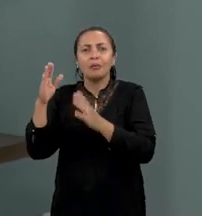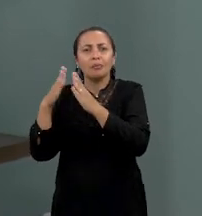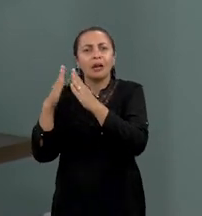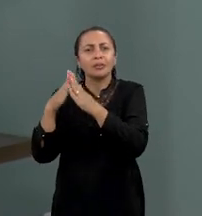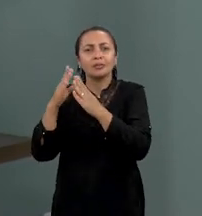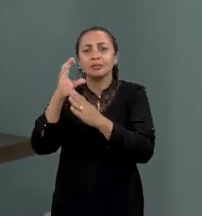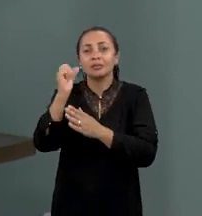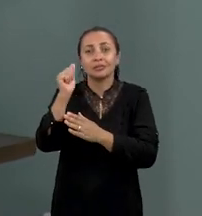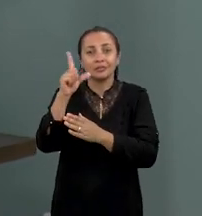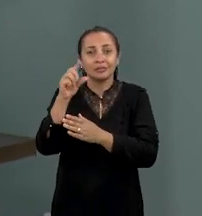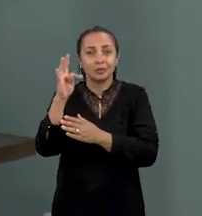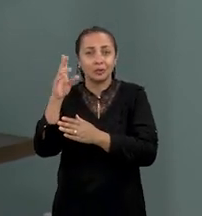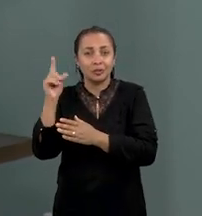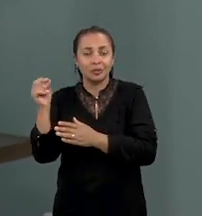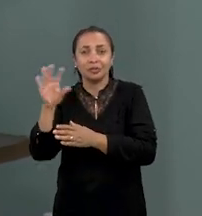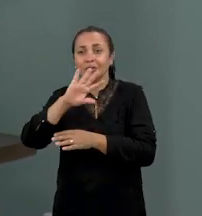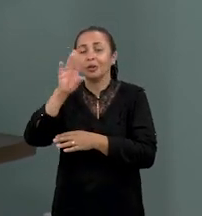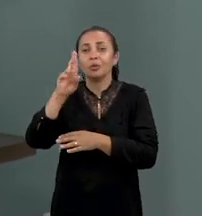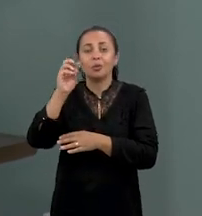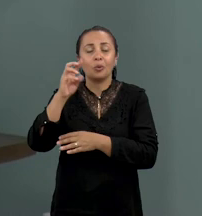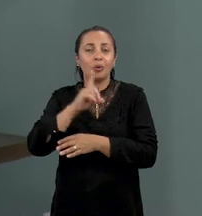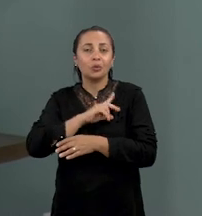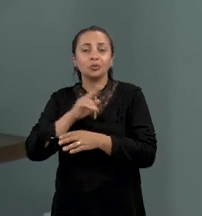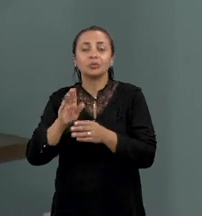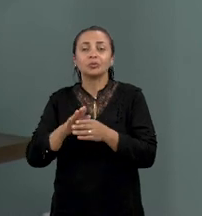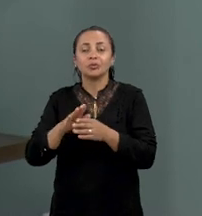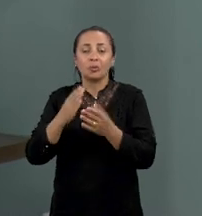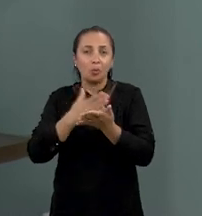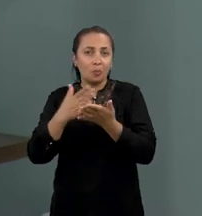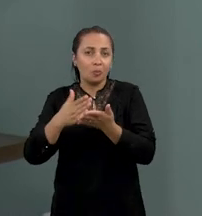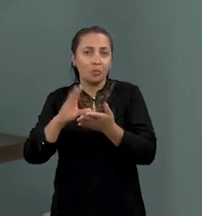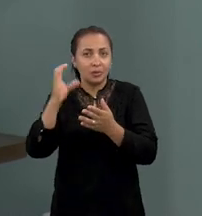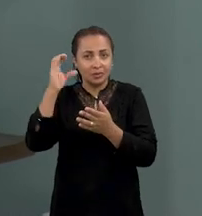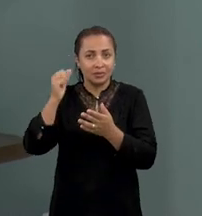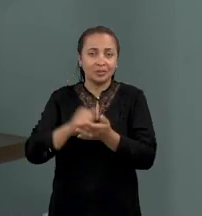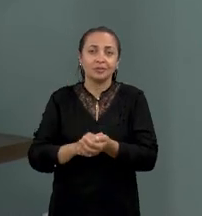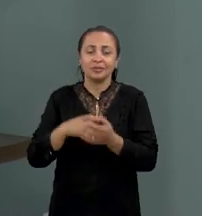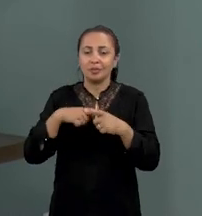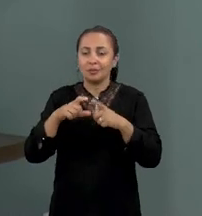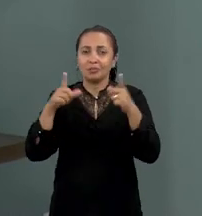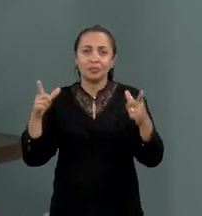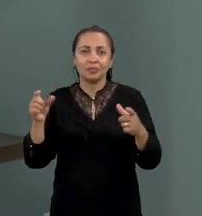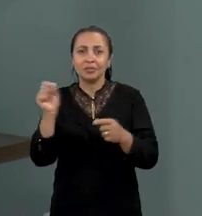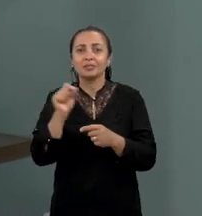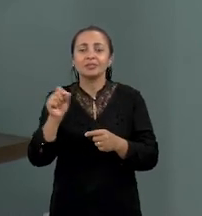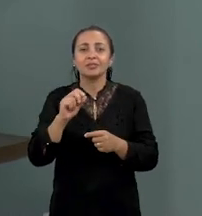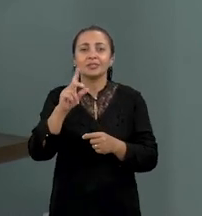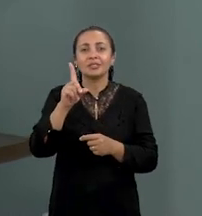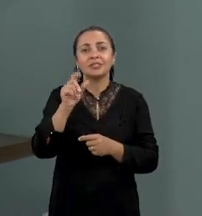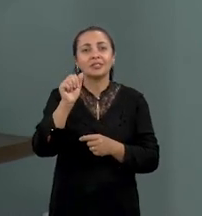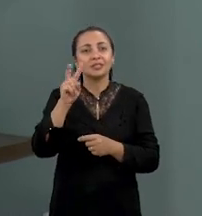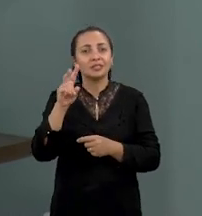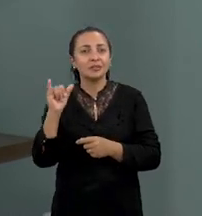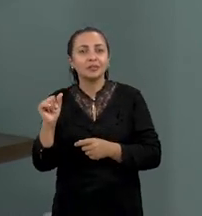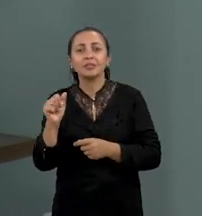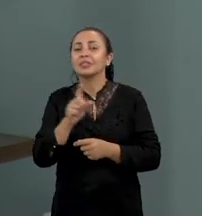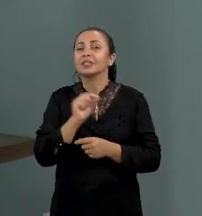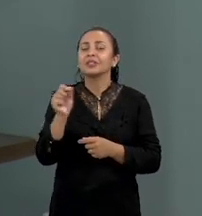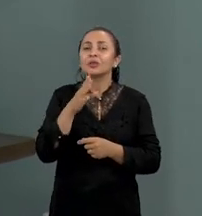lá, vizinho da Catolé do Rocha, onde o nosso projeto de iniciação científica tem uma abrangência. Quem é Davi Paixão?